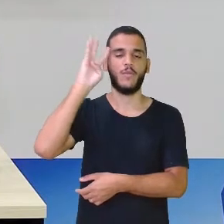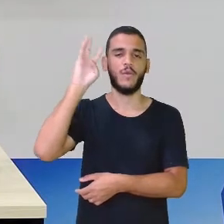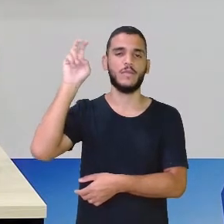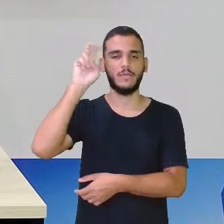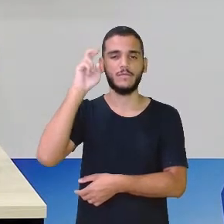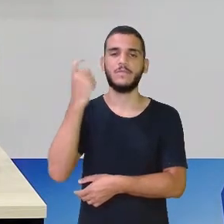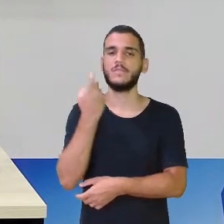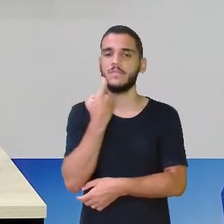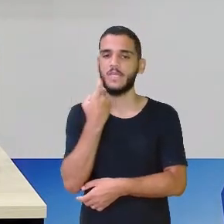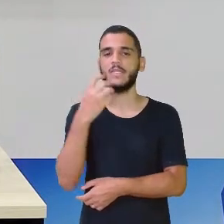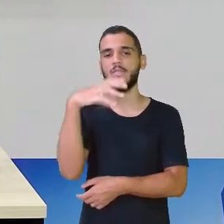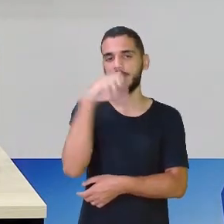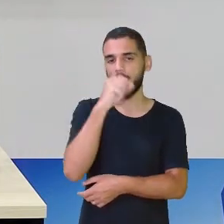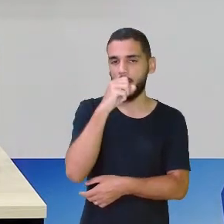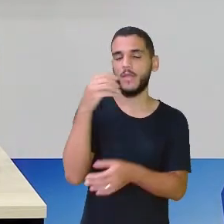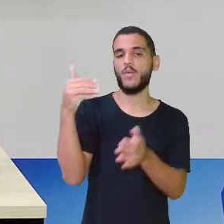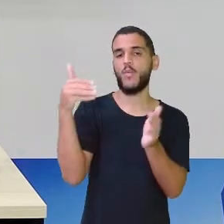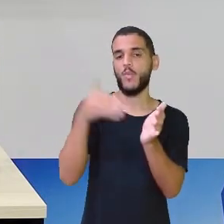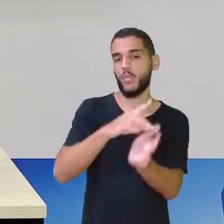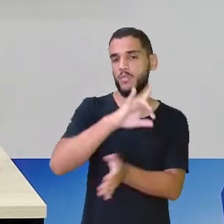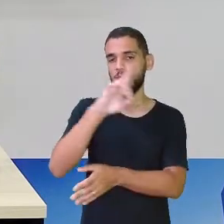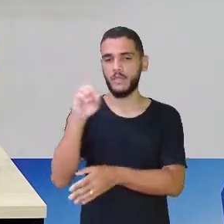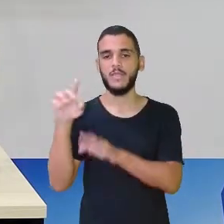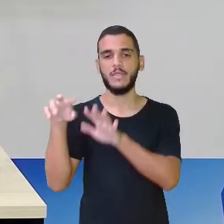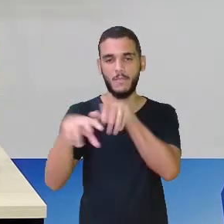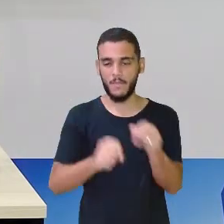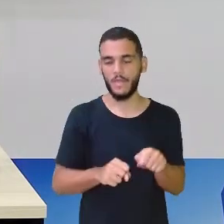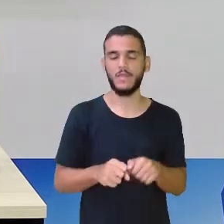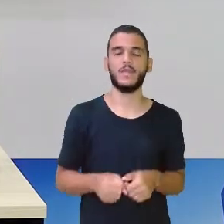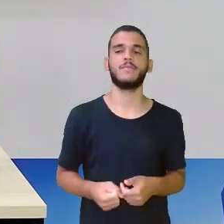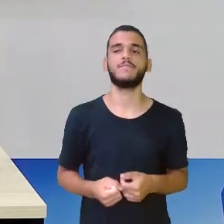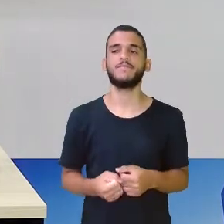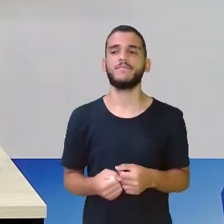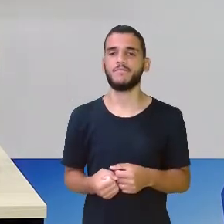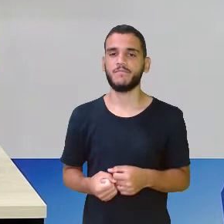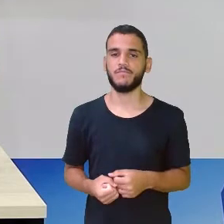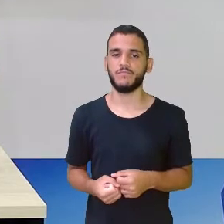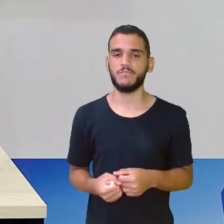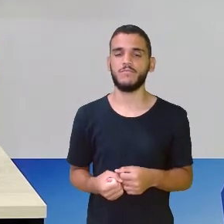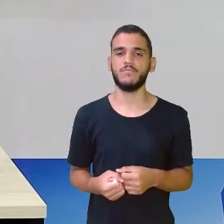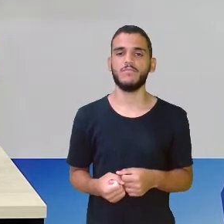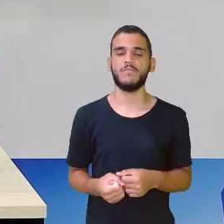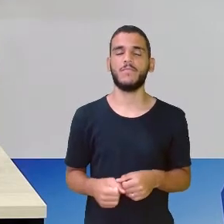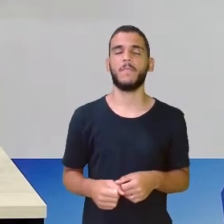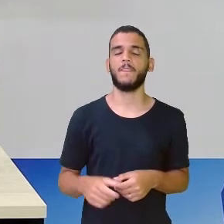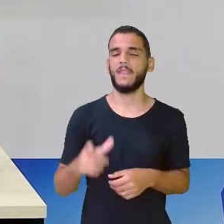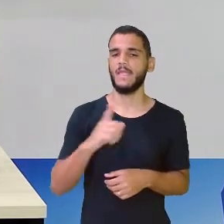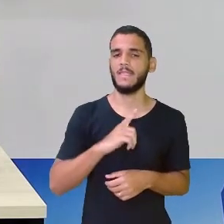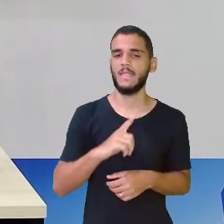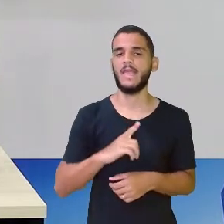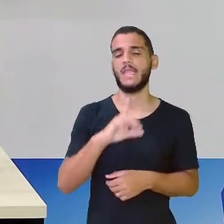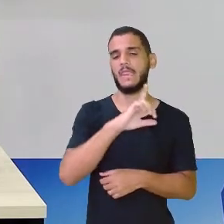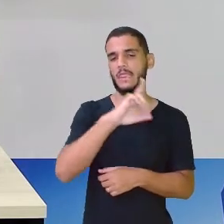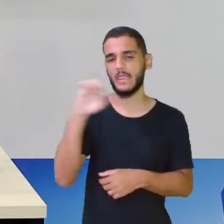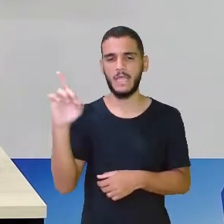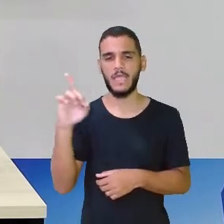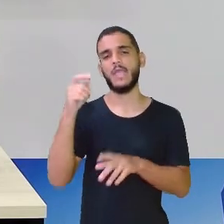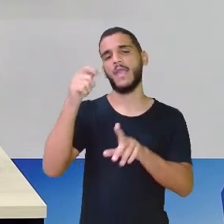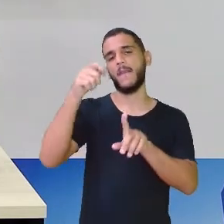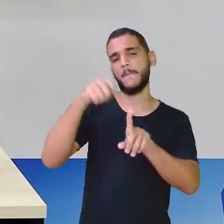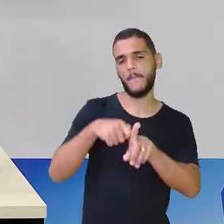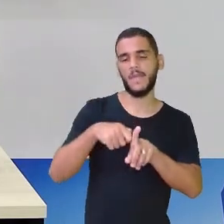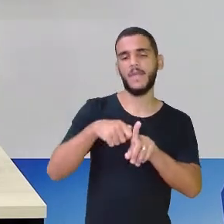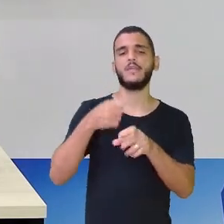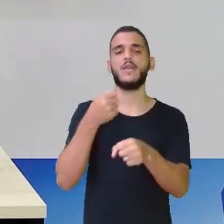sábado, que é o último dia da semana. E aí nós temos, ó, dia, né, o mês, o